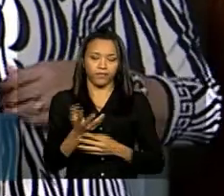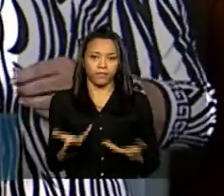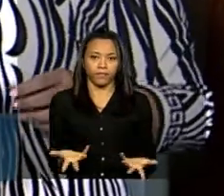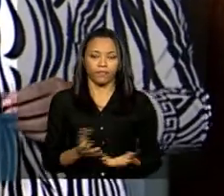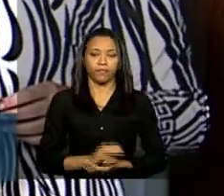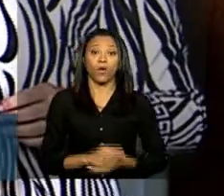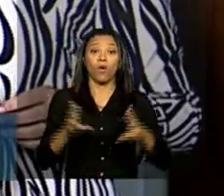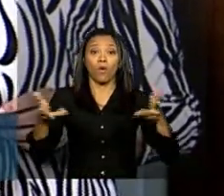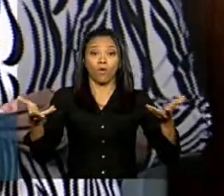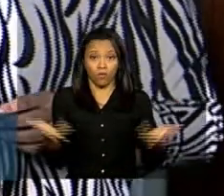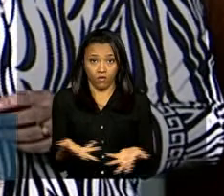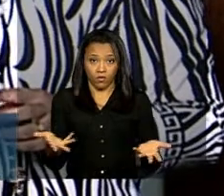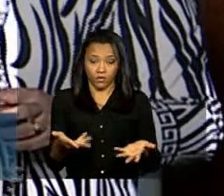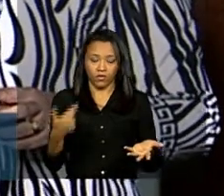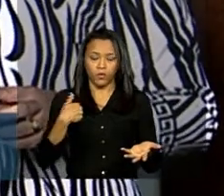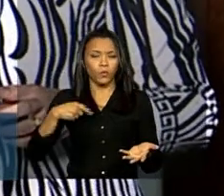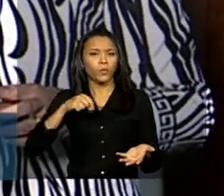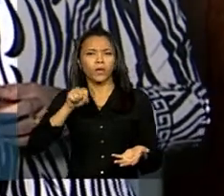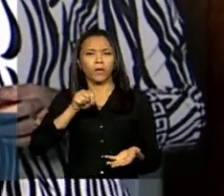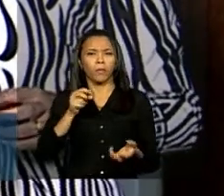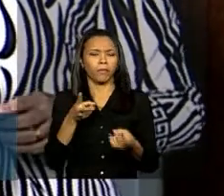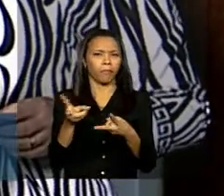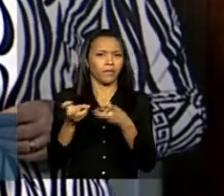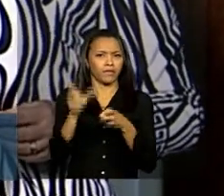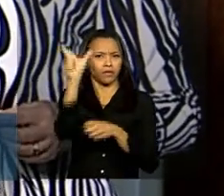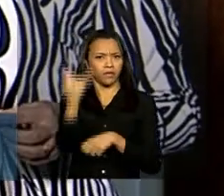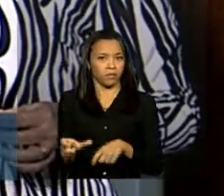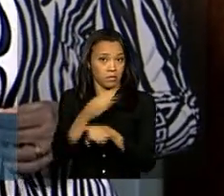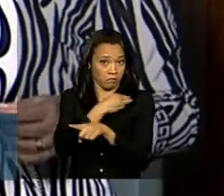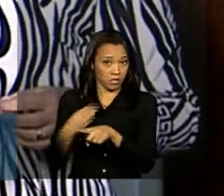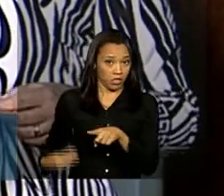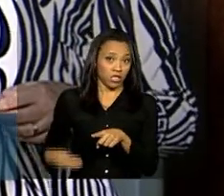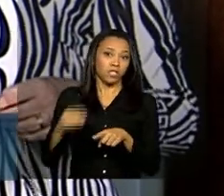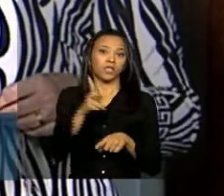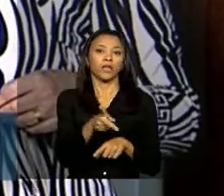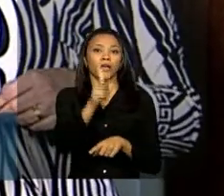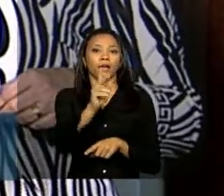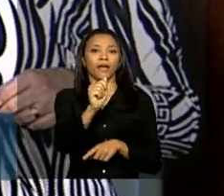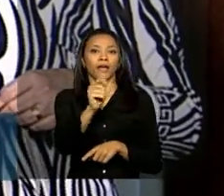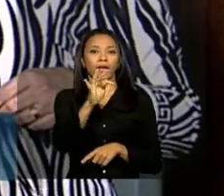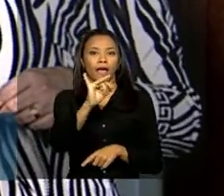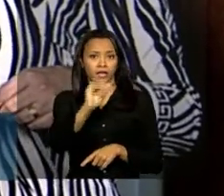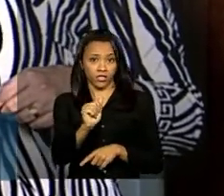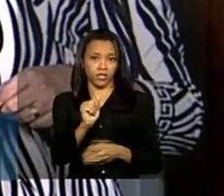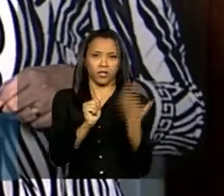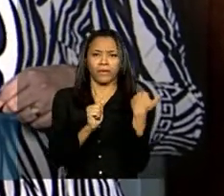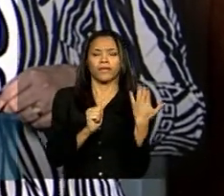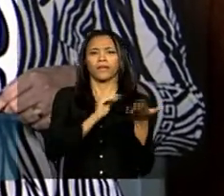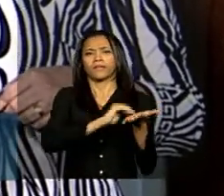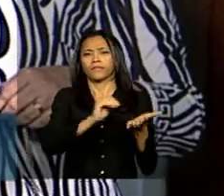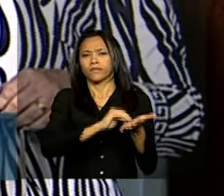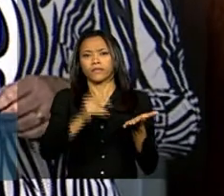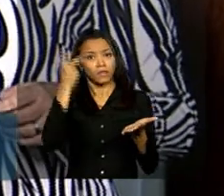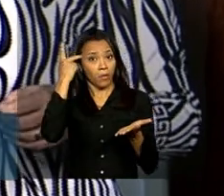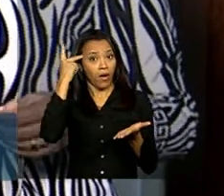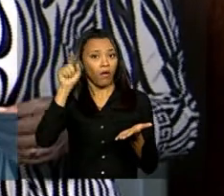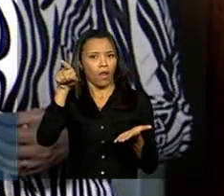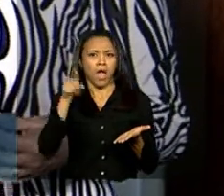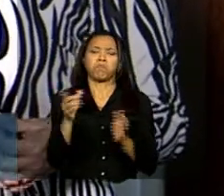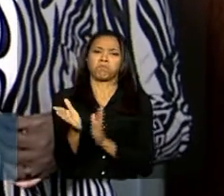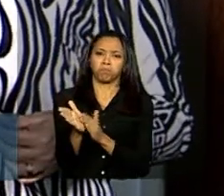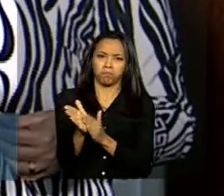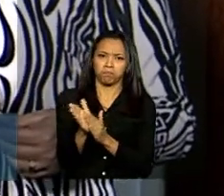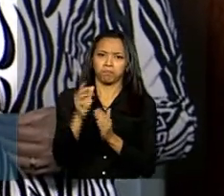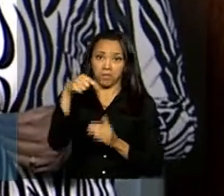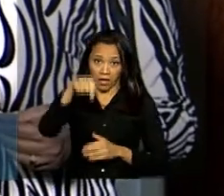e hoje eu vejo na ministra Cátia Abreu um discurso que eu vi secretários de meio ambiente de São Paulo do Distrito Federal todos elogiando a